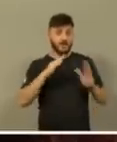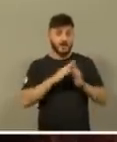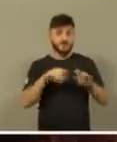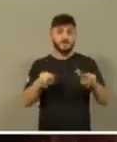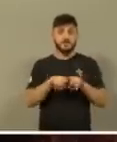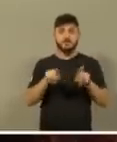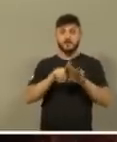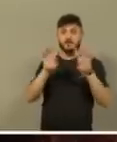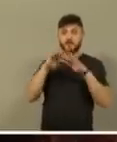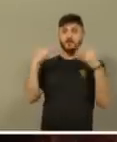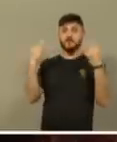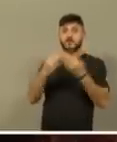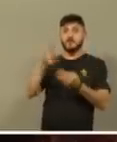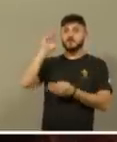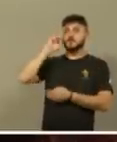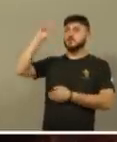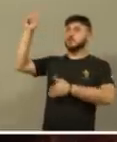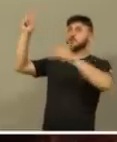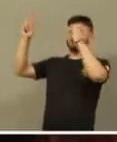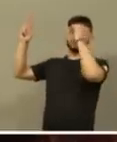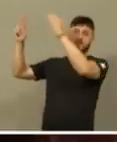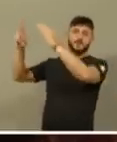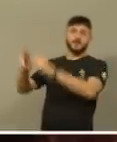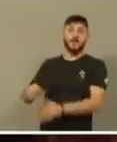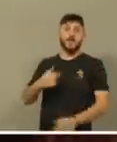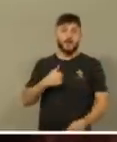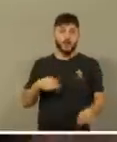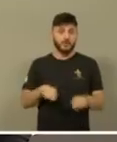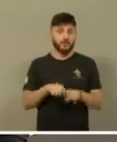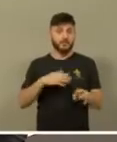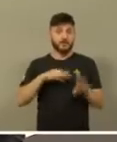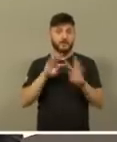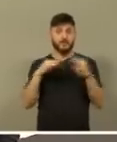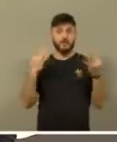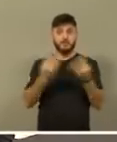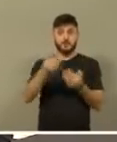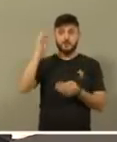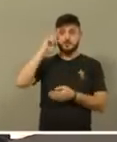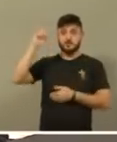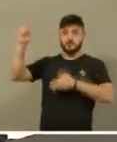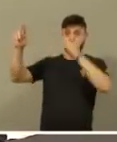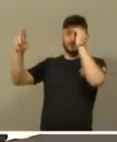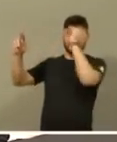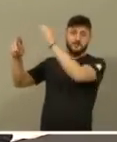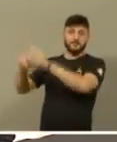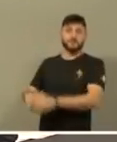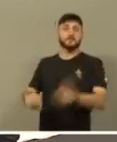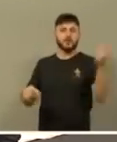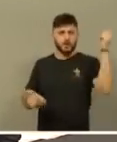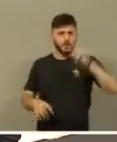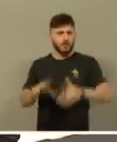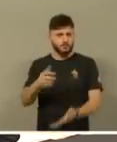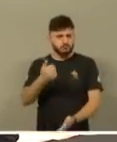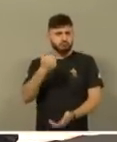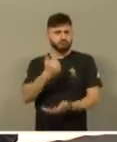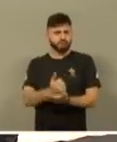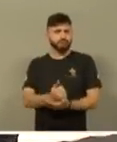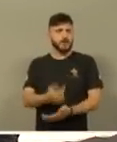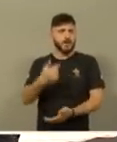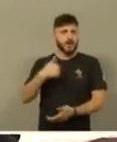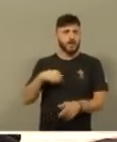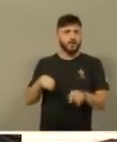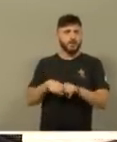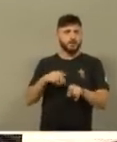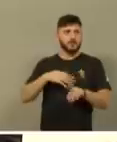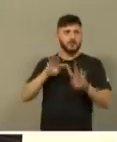serviremos o Senhor, repita, eu e minha casa, serviremos ao Senhor, mais uma vez, autoridade, eu e minha